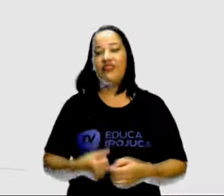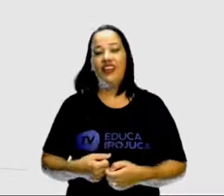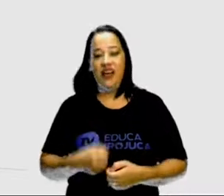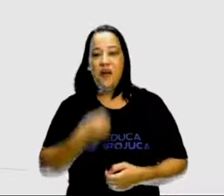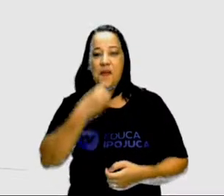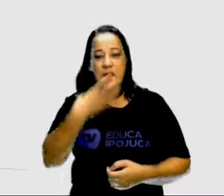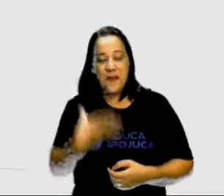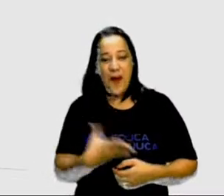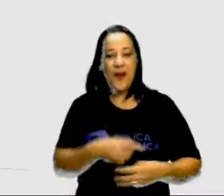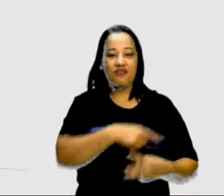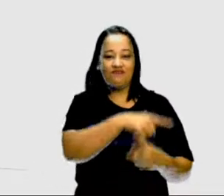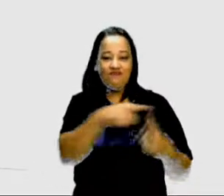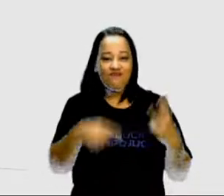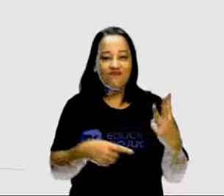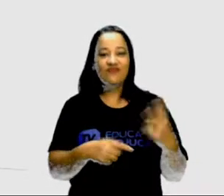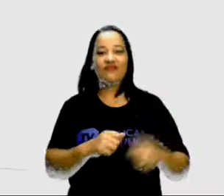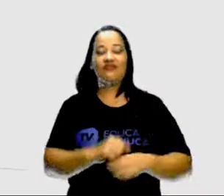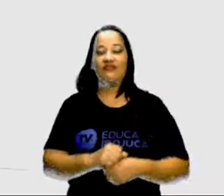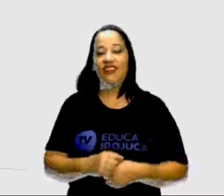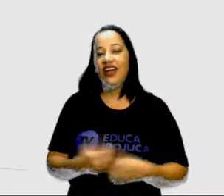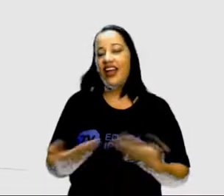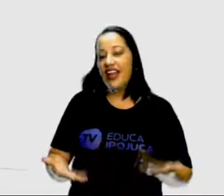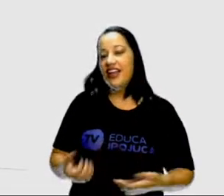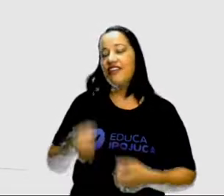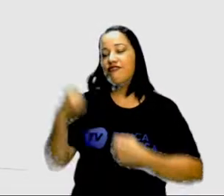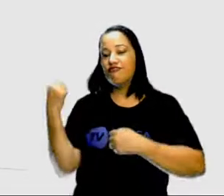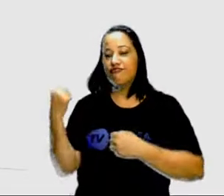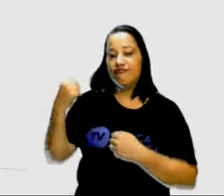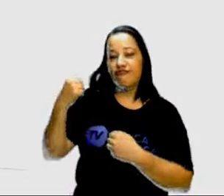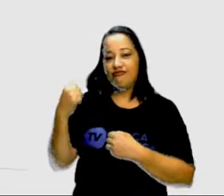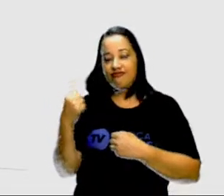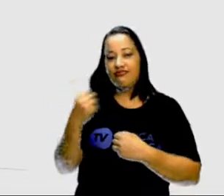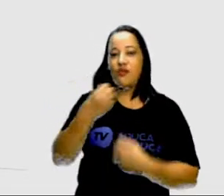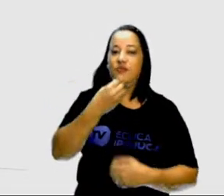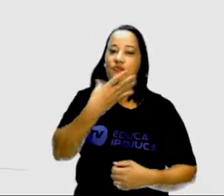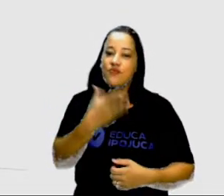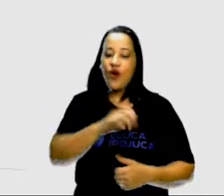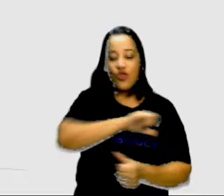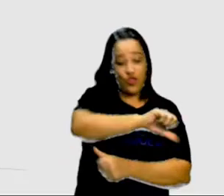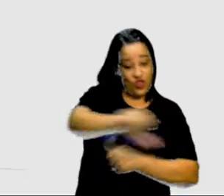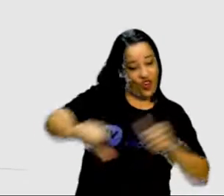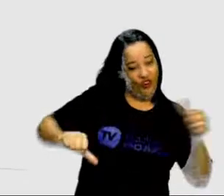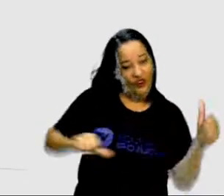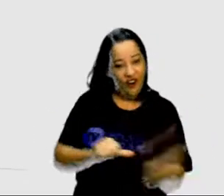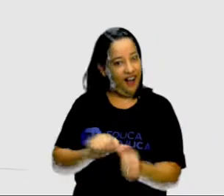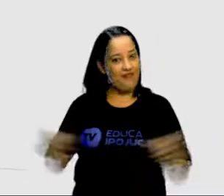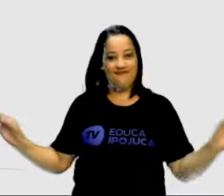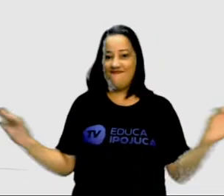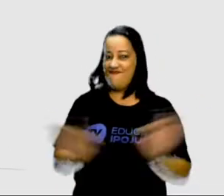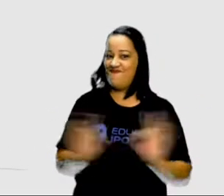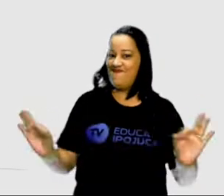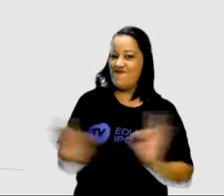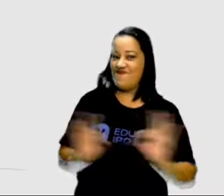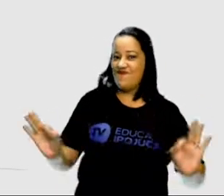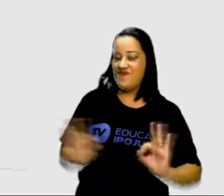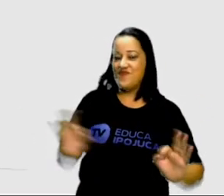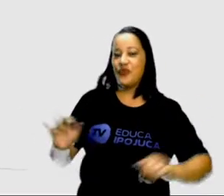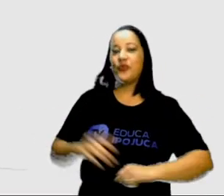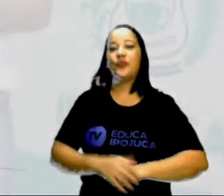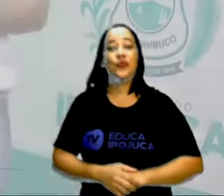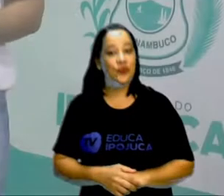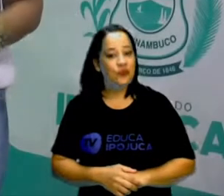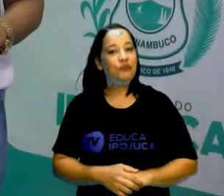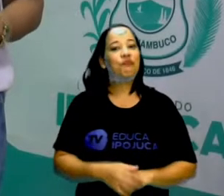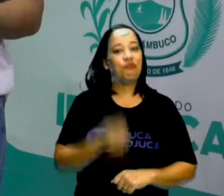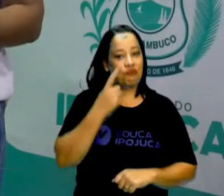um xodó, É tão bom o meu forró, não troco ele por nada. Olhando aqui